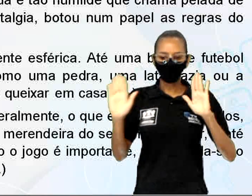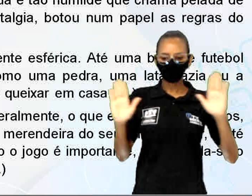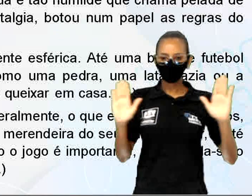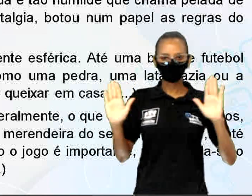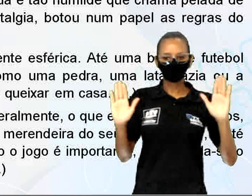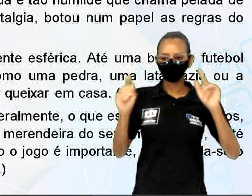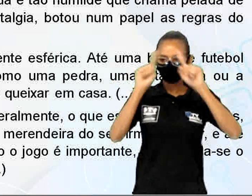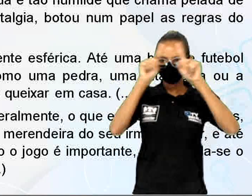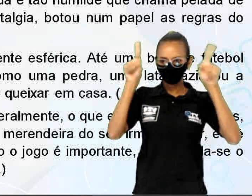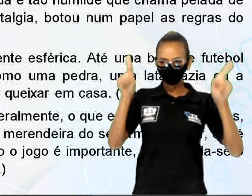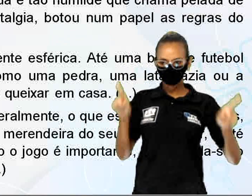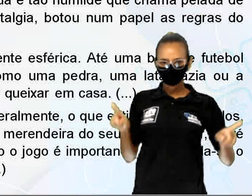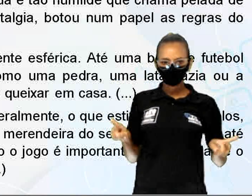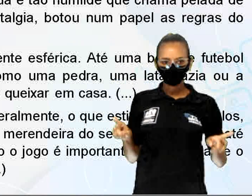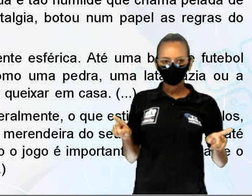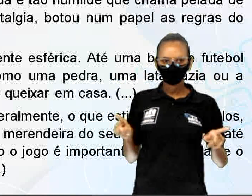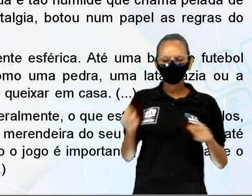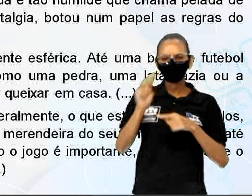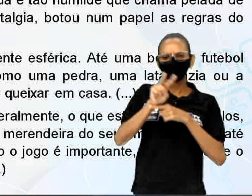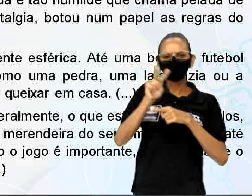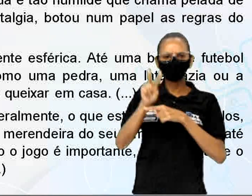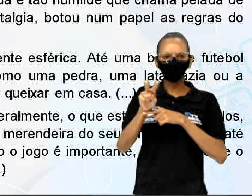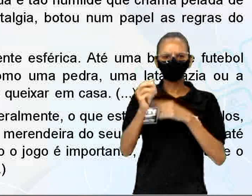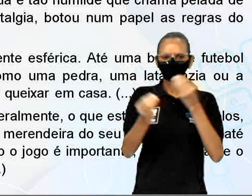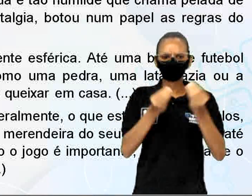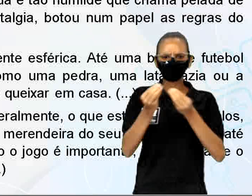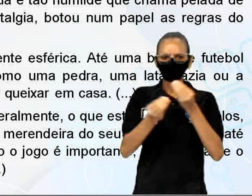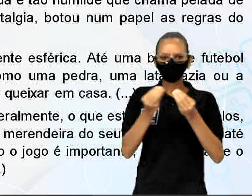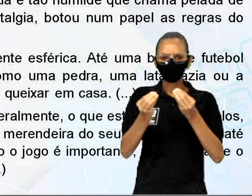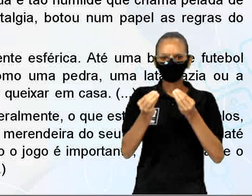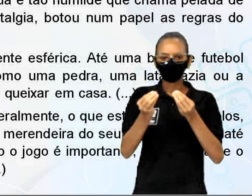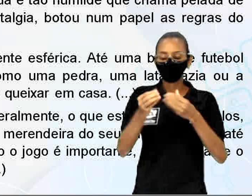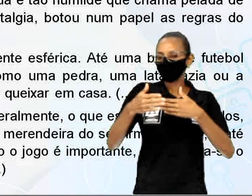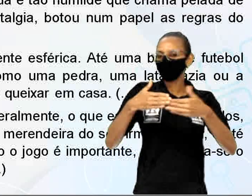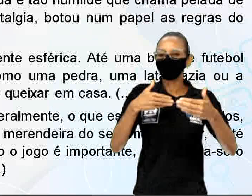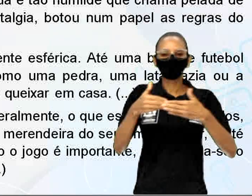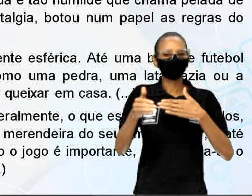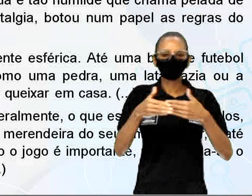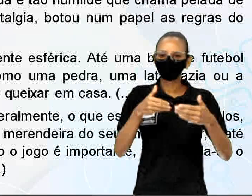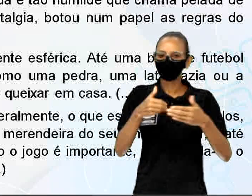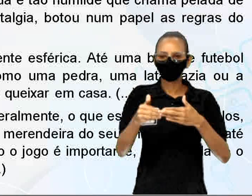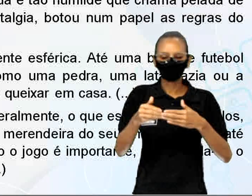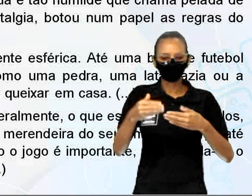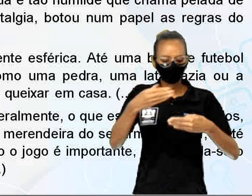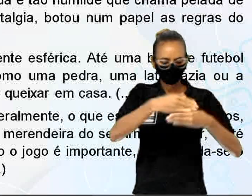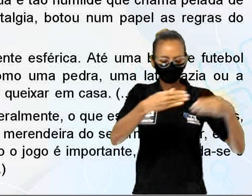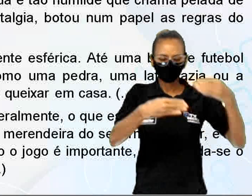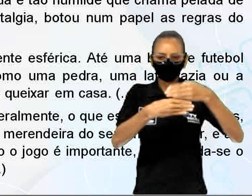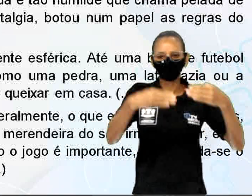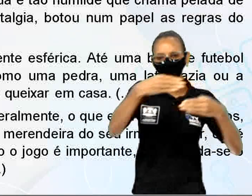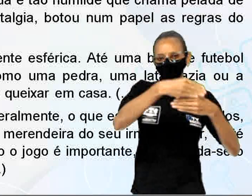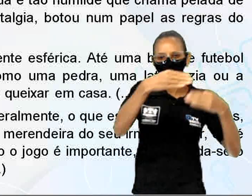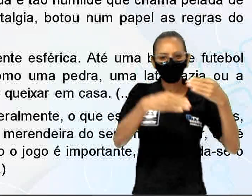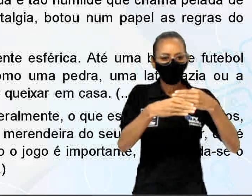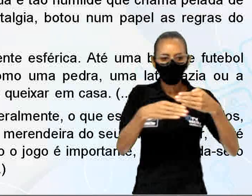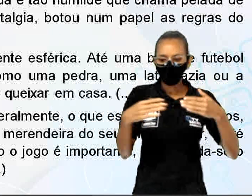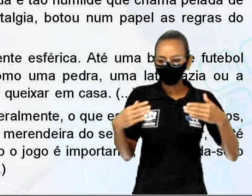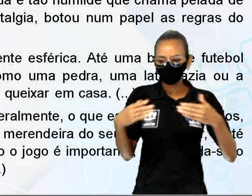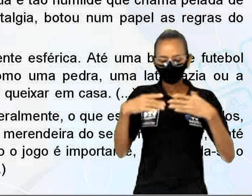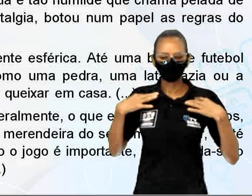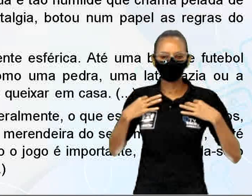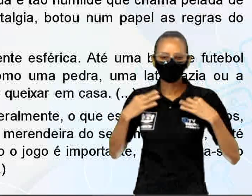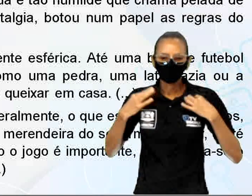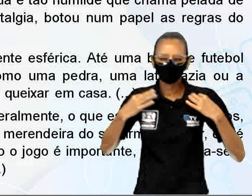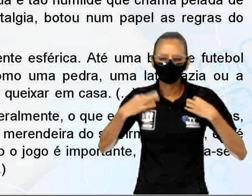goleiras podem ser feitas com literalmente o que estiver à mão. Tijolos, paralelepípedos, camisas